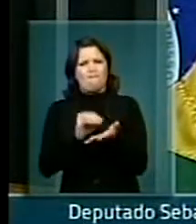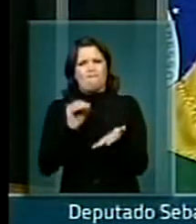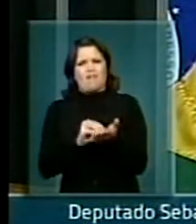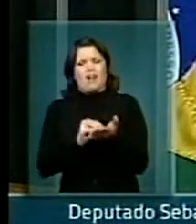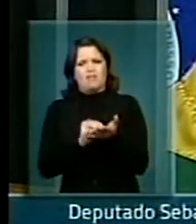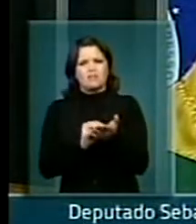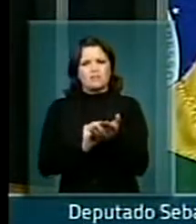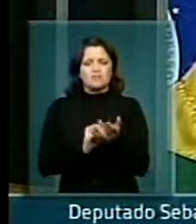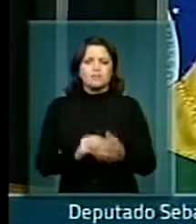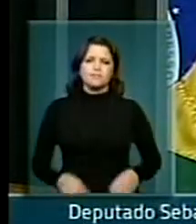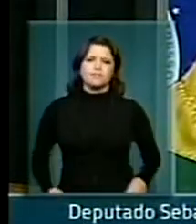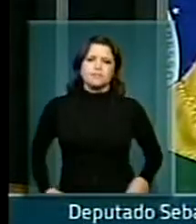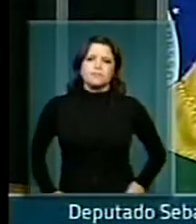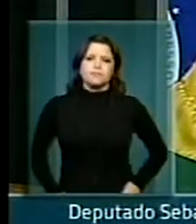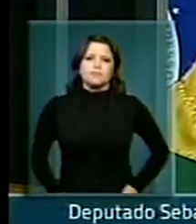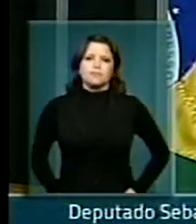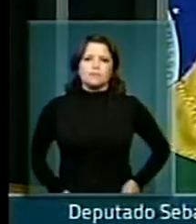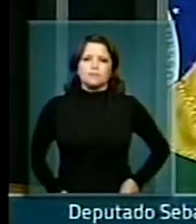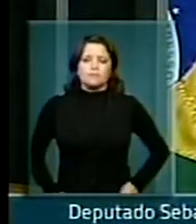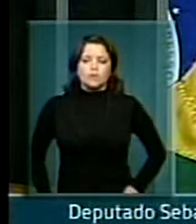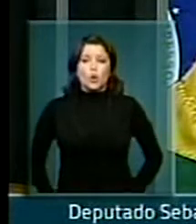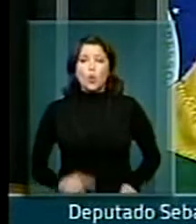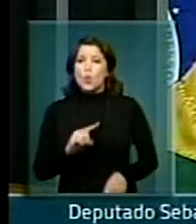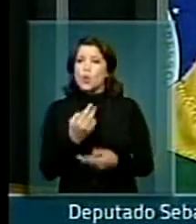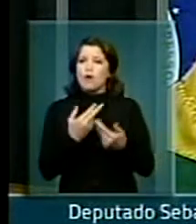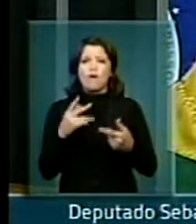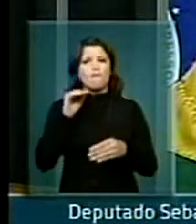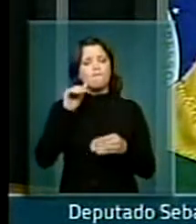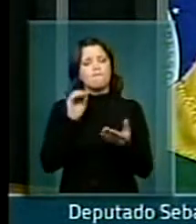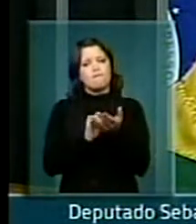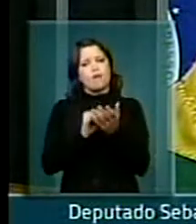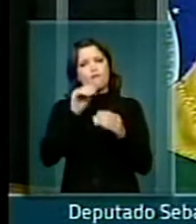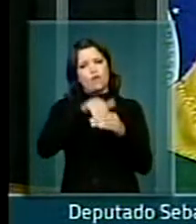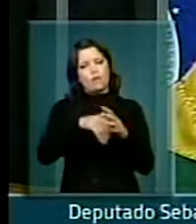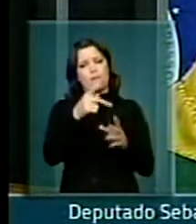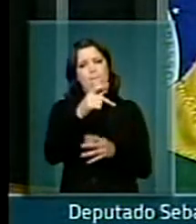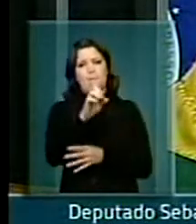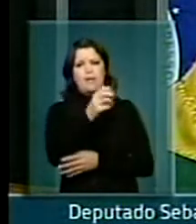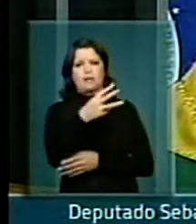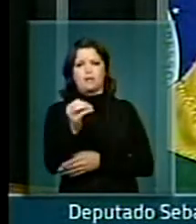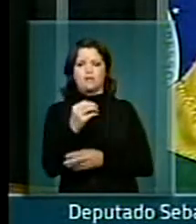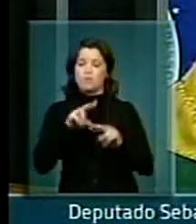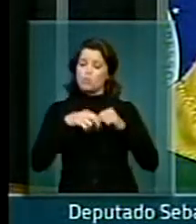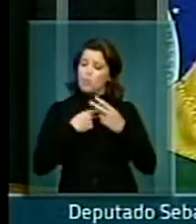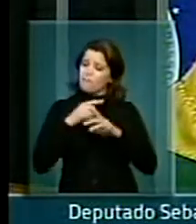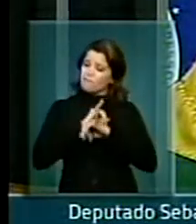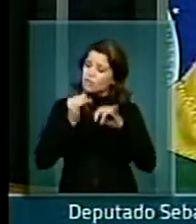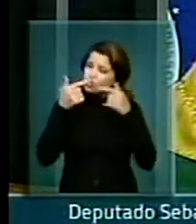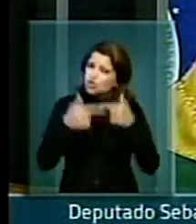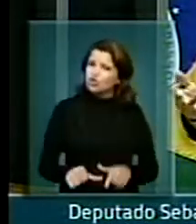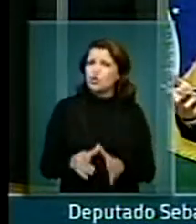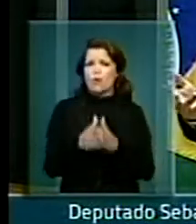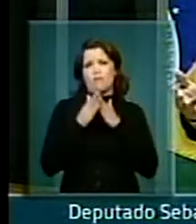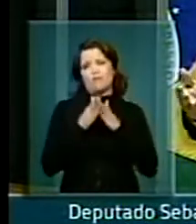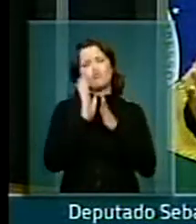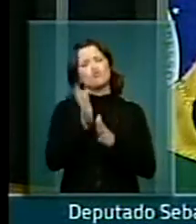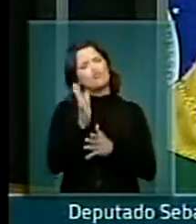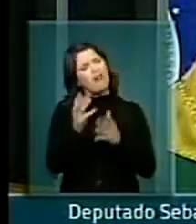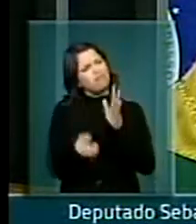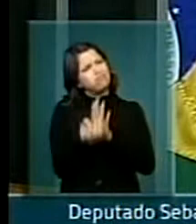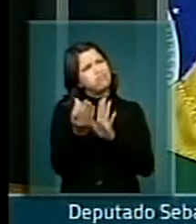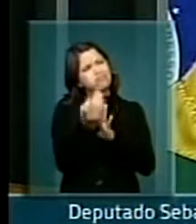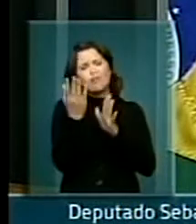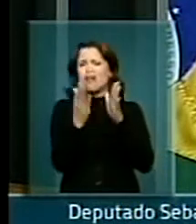falta votarmos aqui com relação à PEC 300. E, por isso, eu faço de novo o apelo, que já fiz várias vezes,